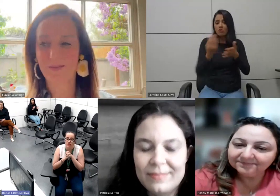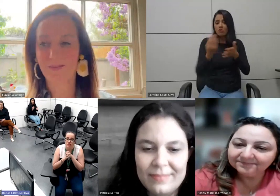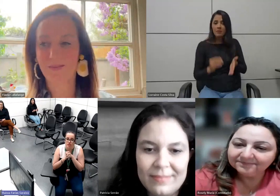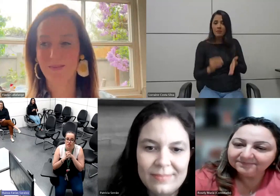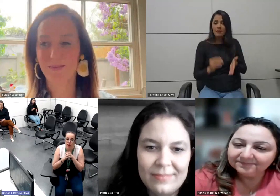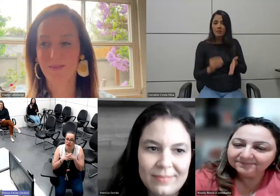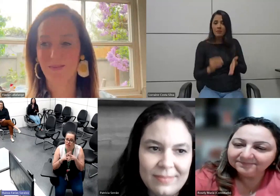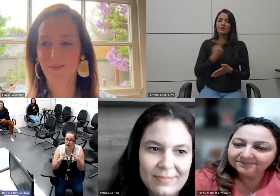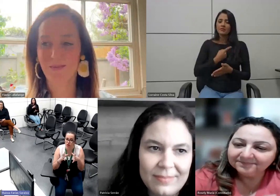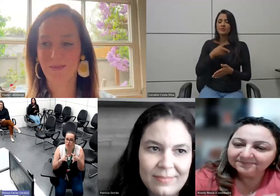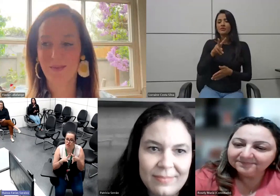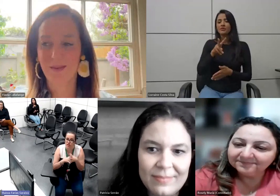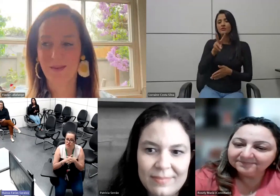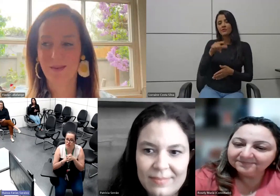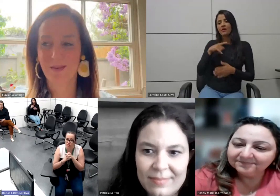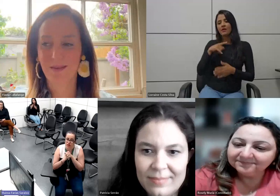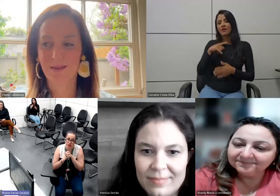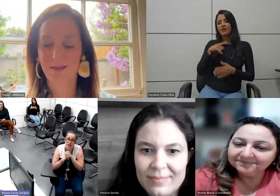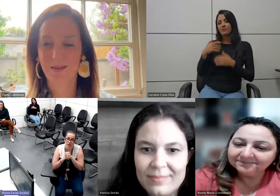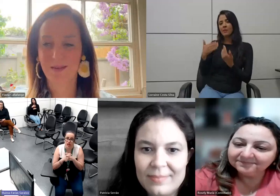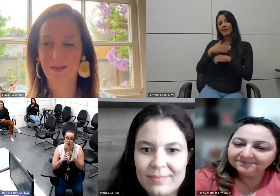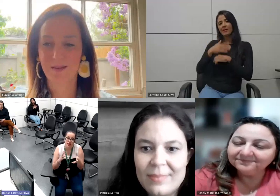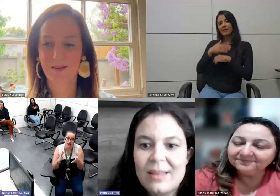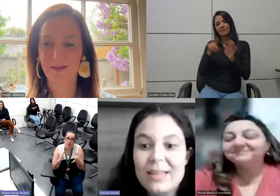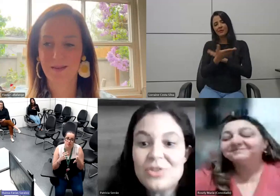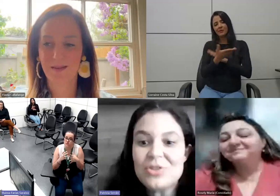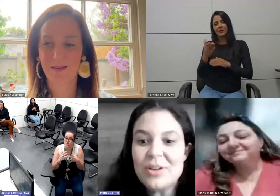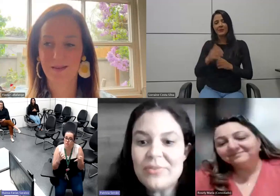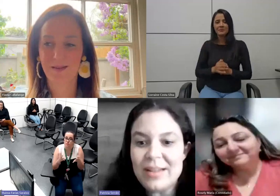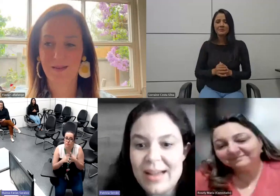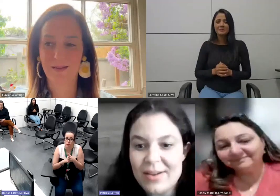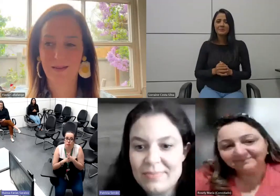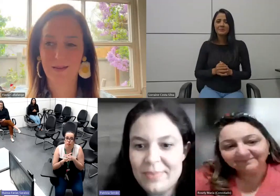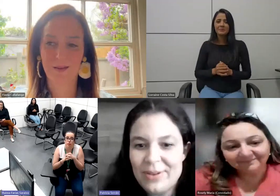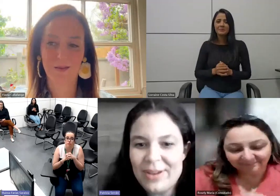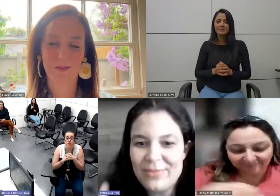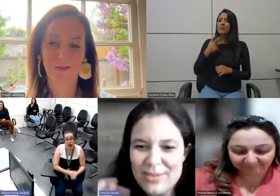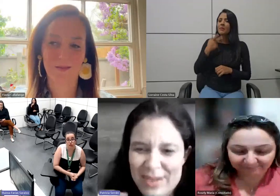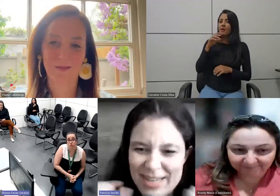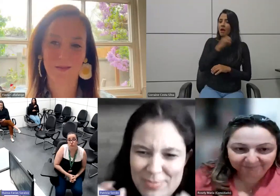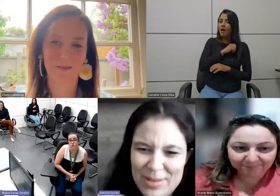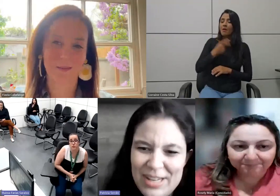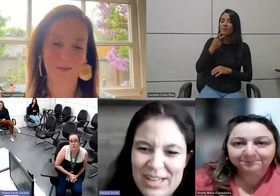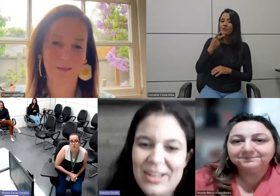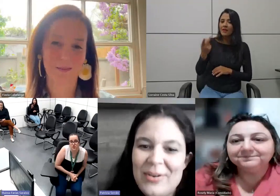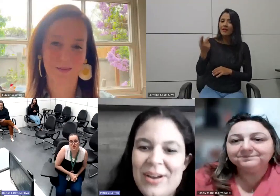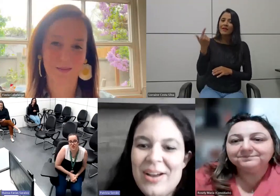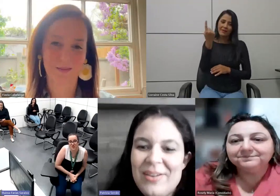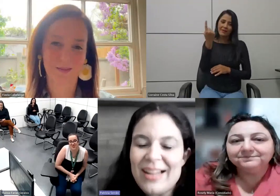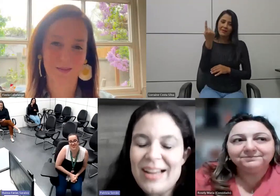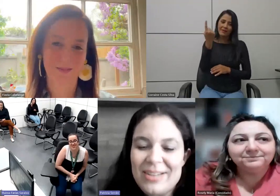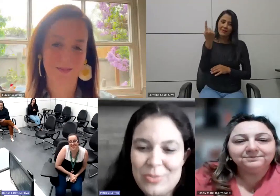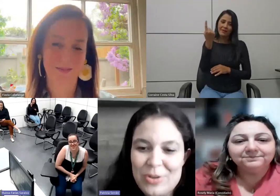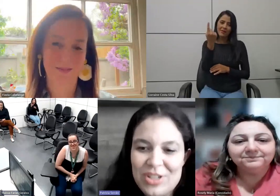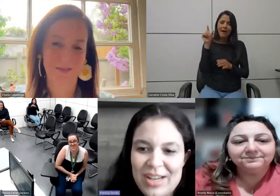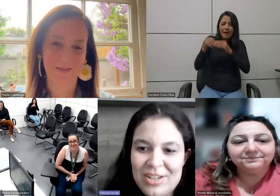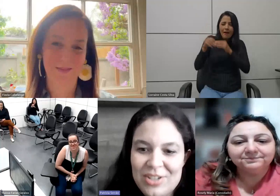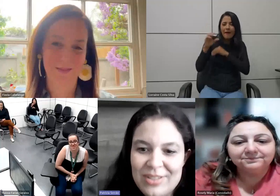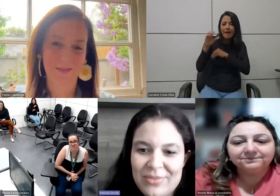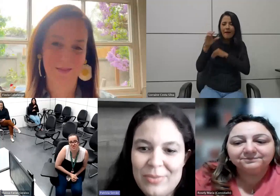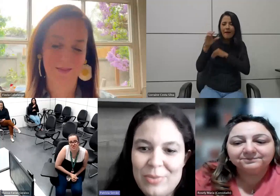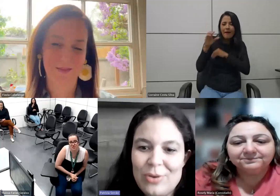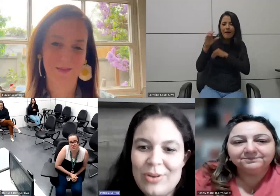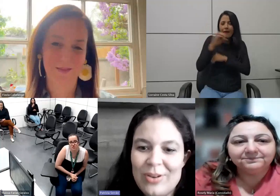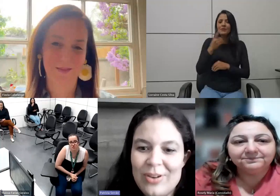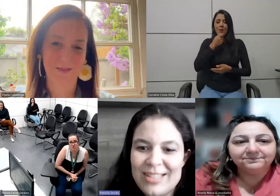que a gente vai estar conversando com as meninas e deixa eu só falar eu quero fazer uma crescita pequenininha falar que isso do